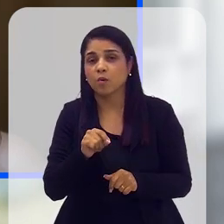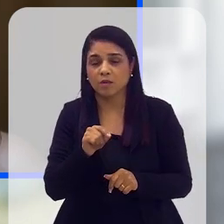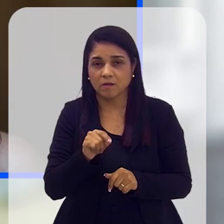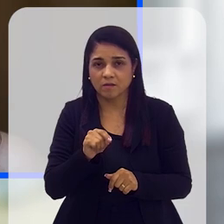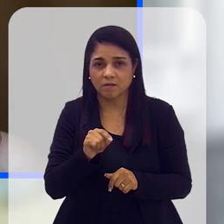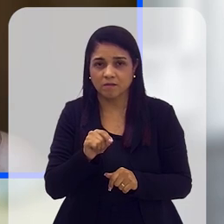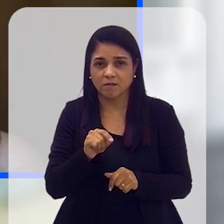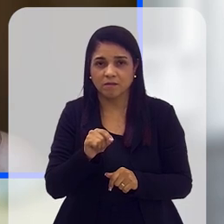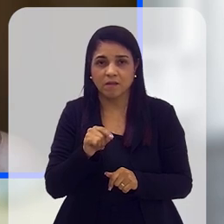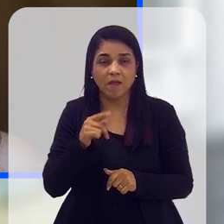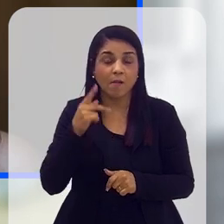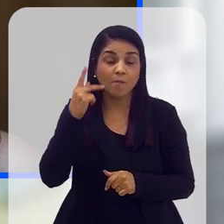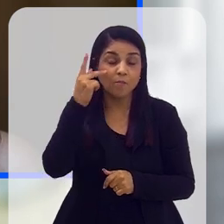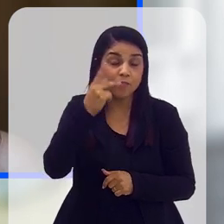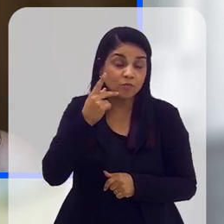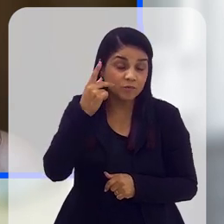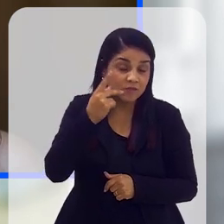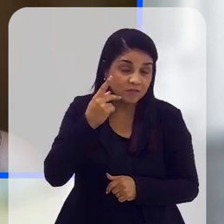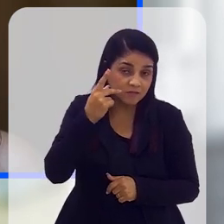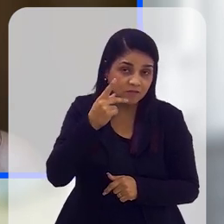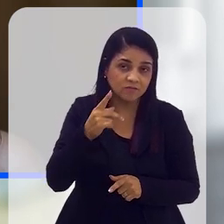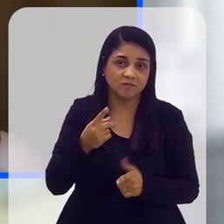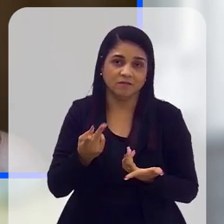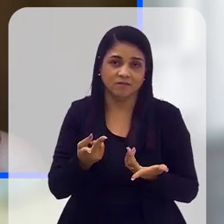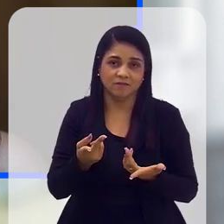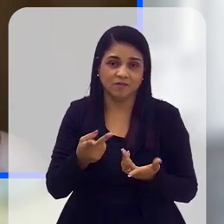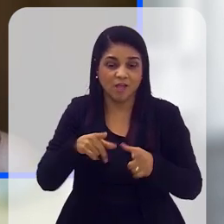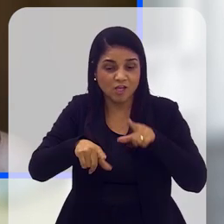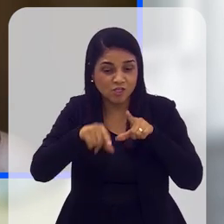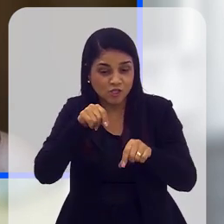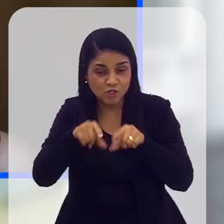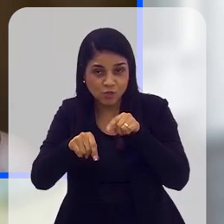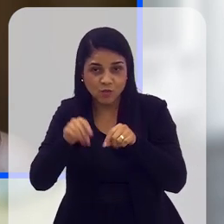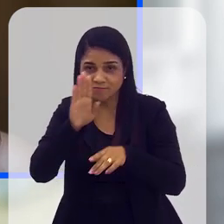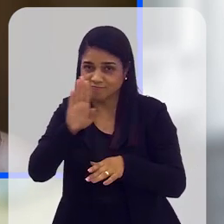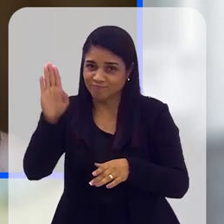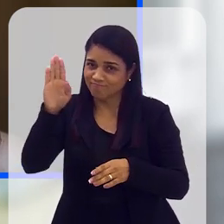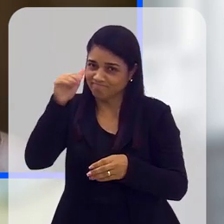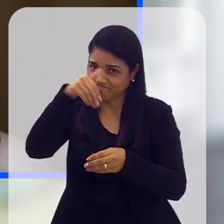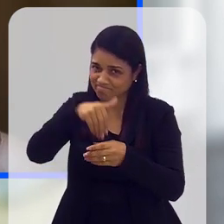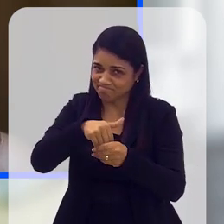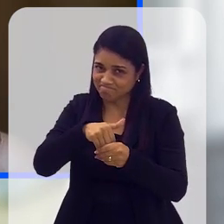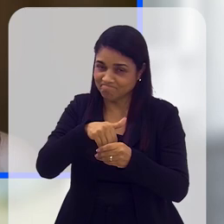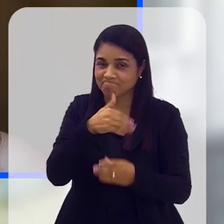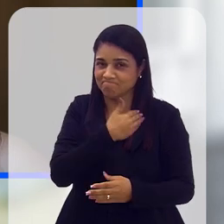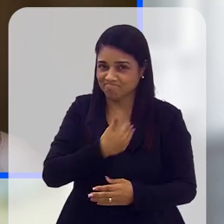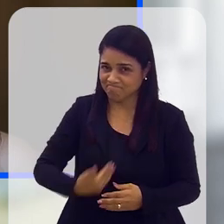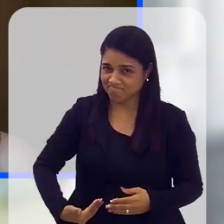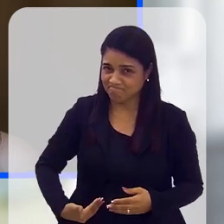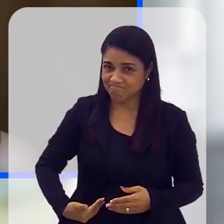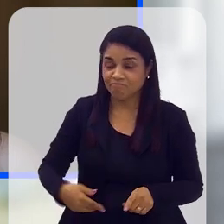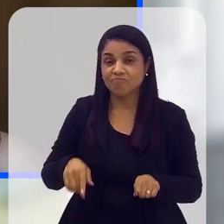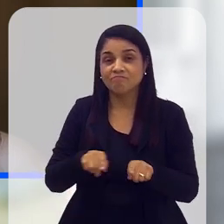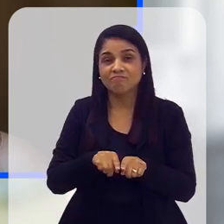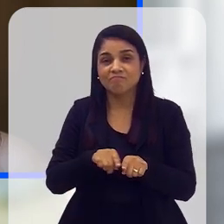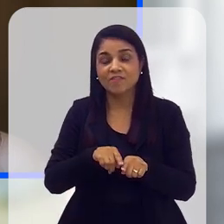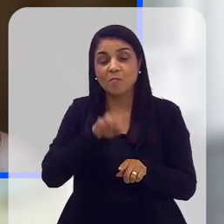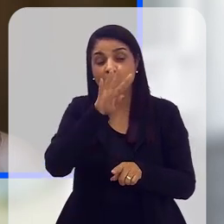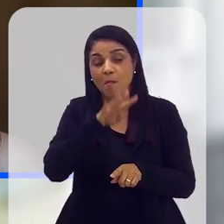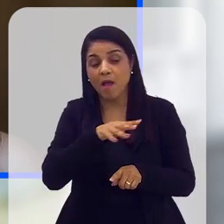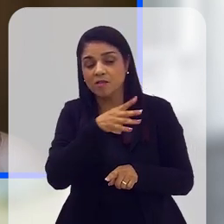muito clara é a questão política, quer dizer, a escolha política dos seus governantes